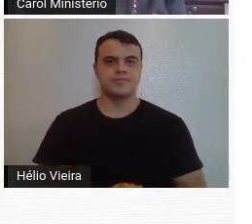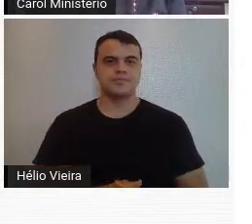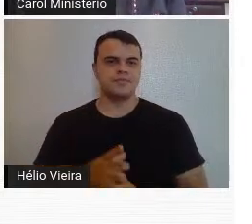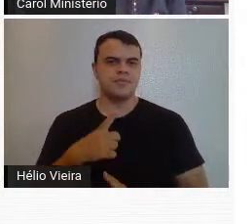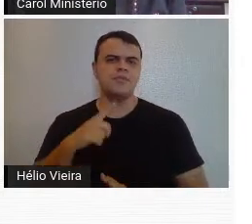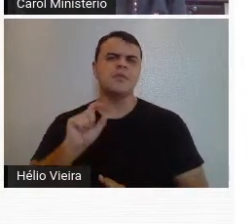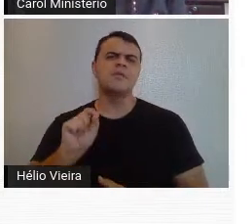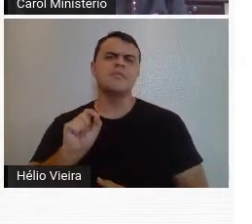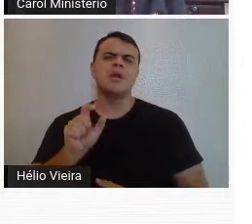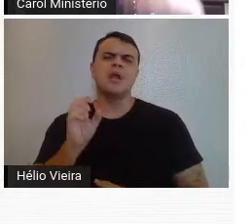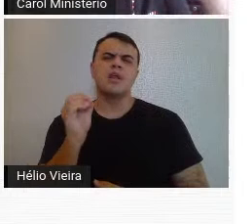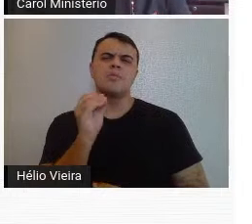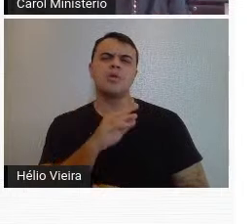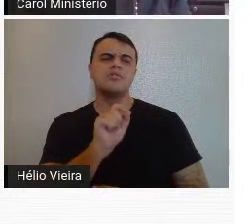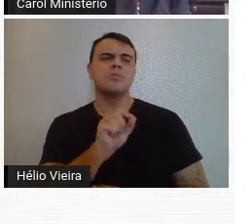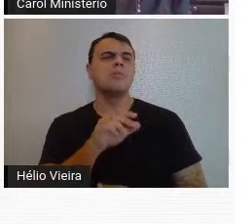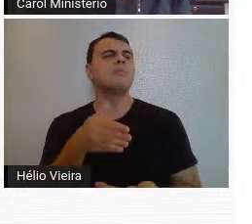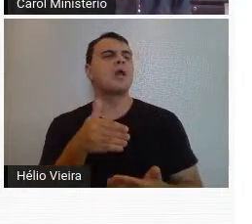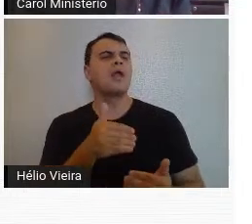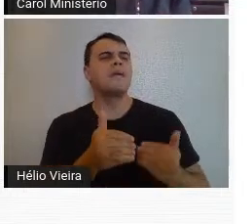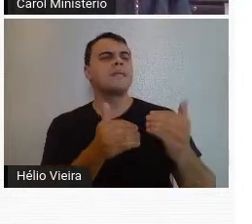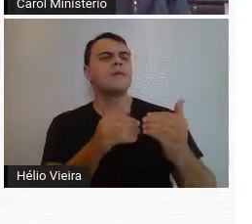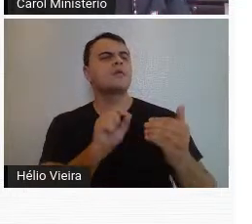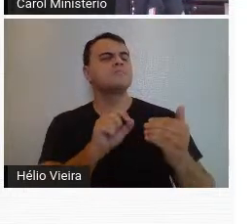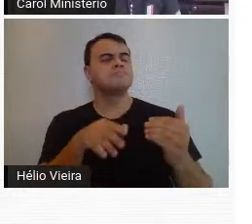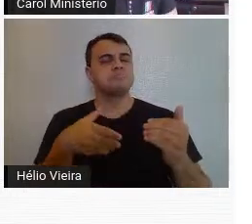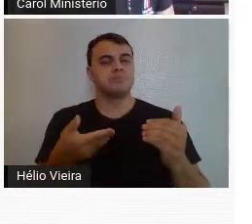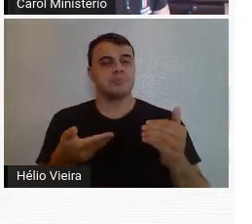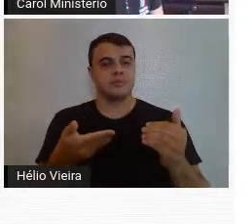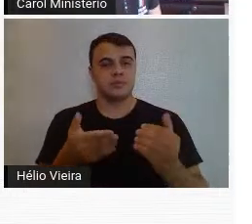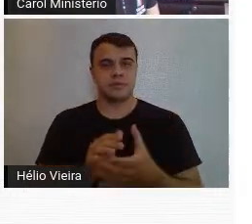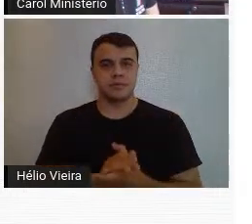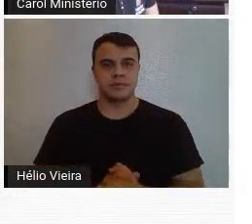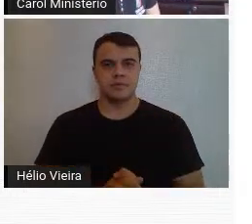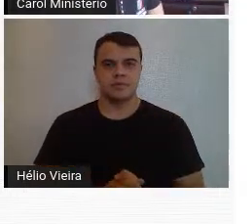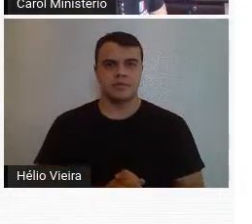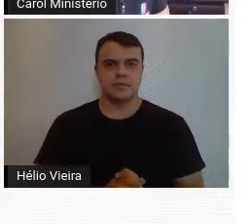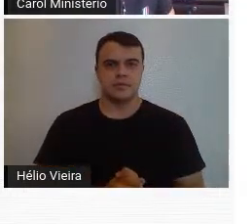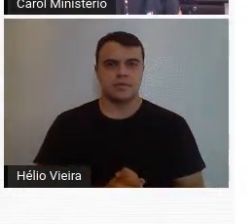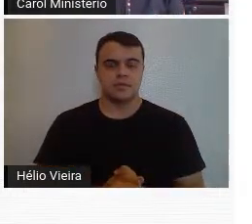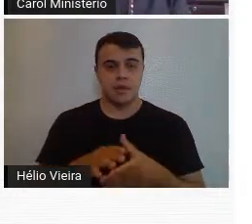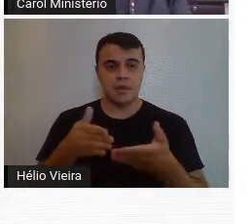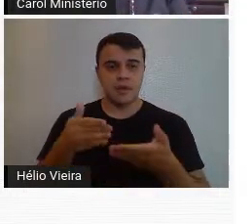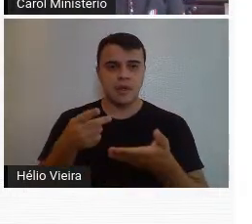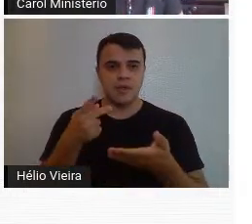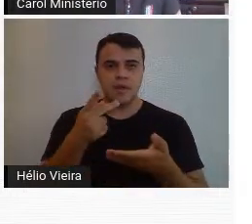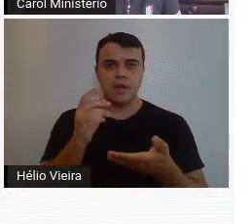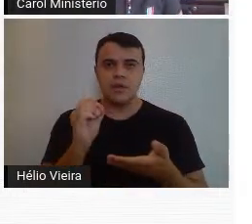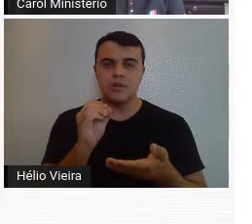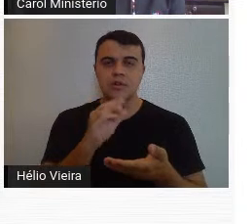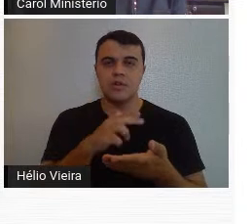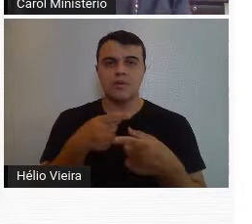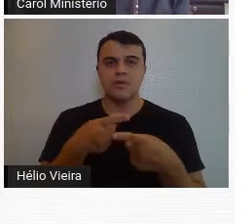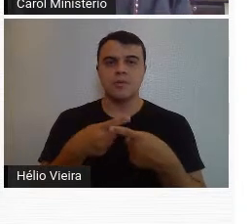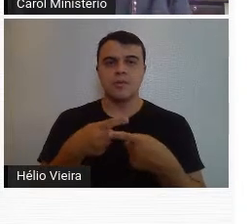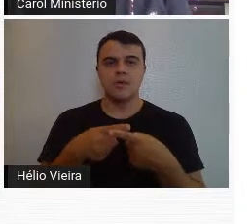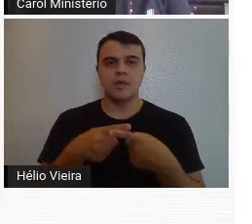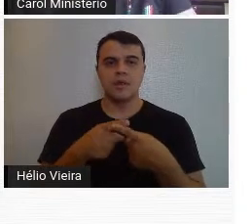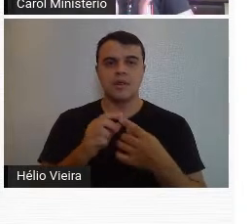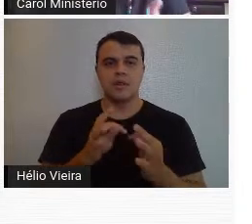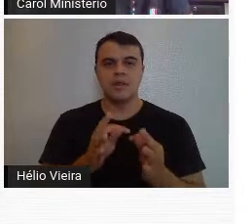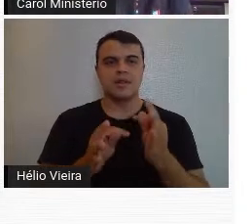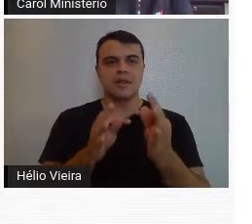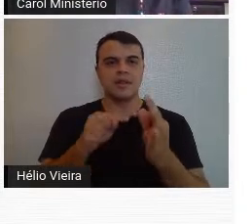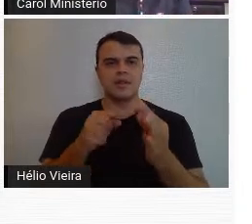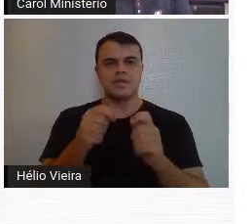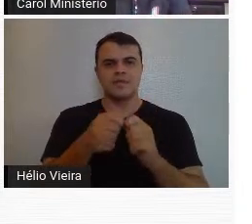para quem? Progresso para quem? Então, e ele inova também na técnica, ele